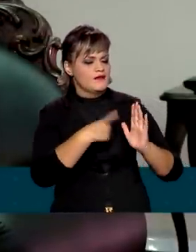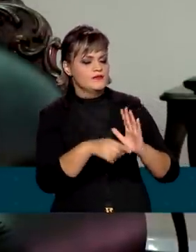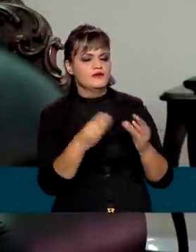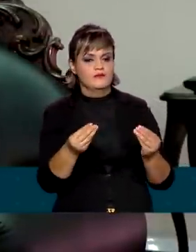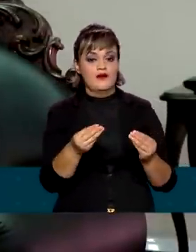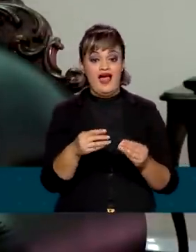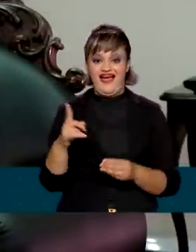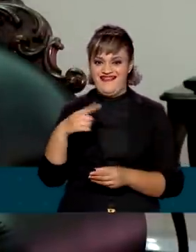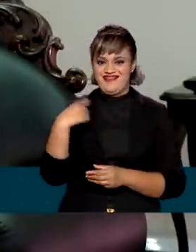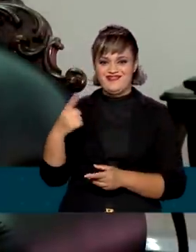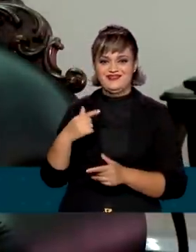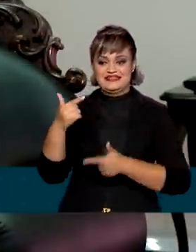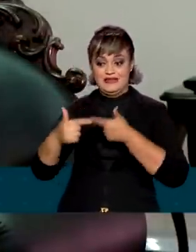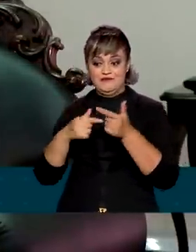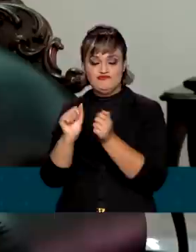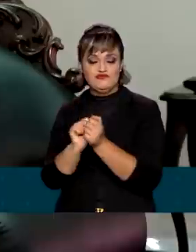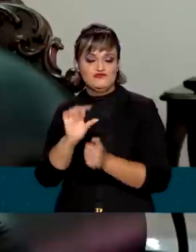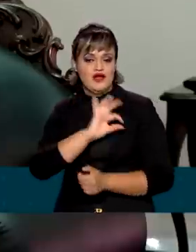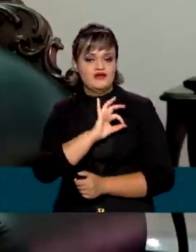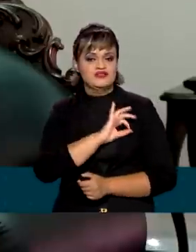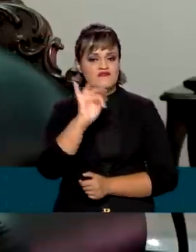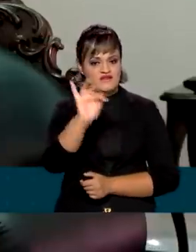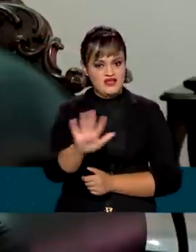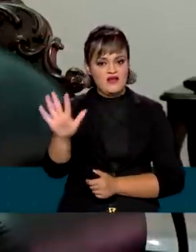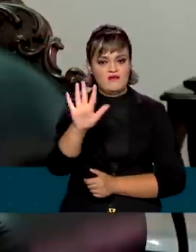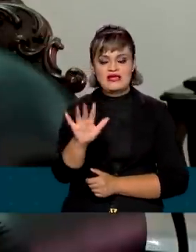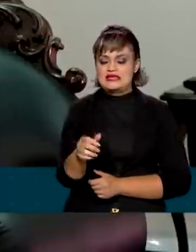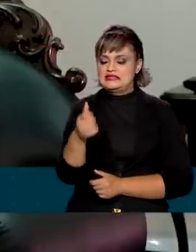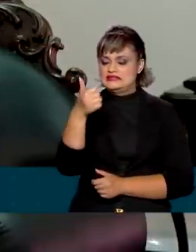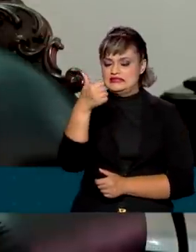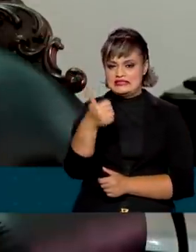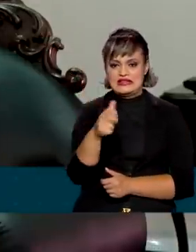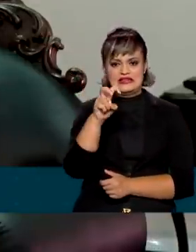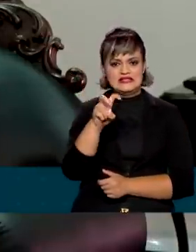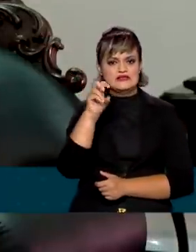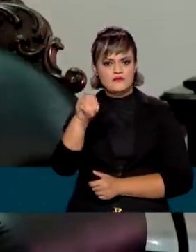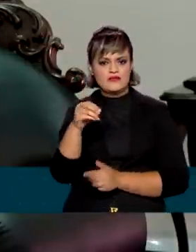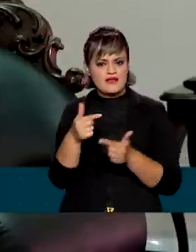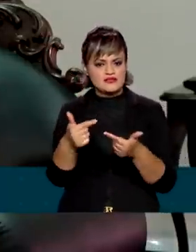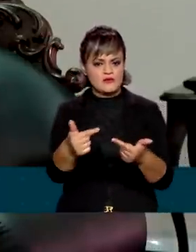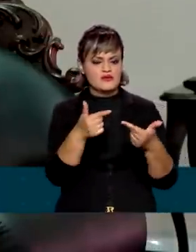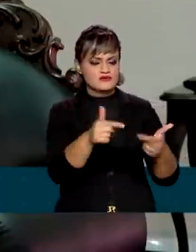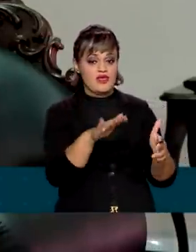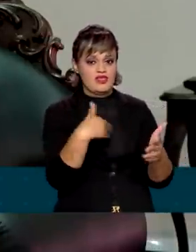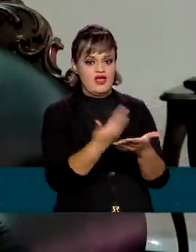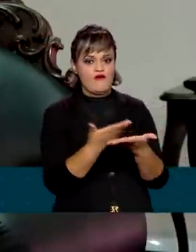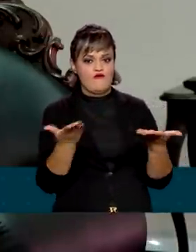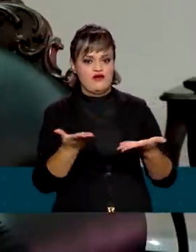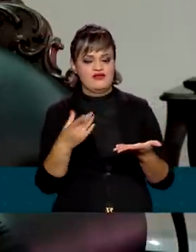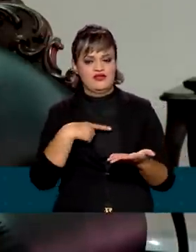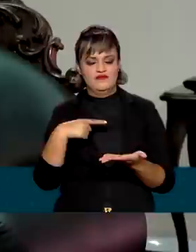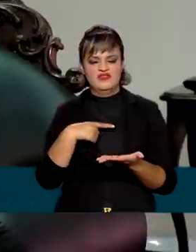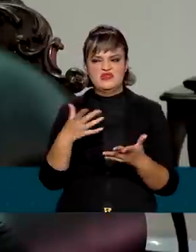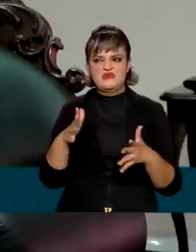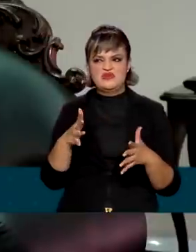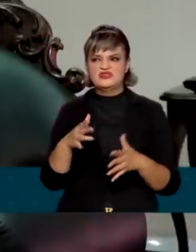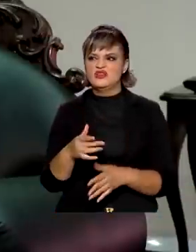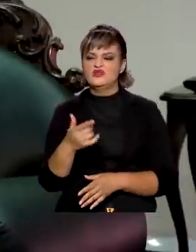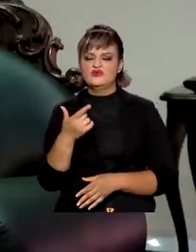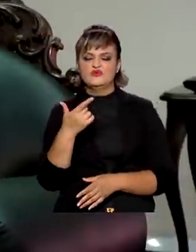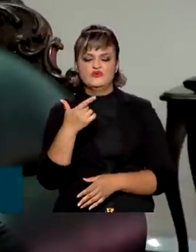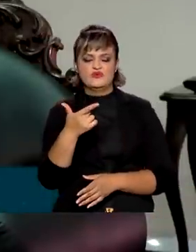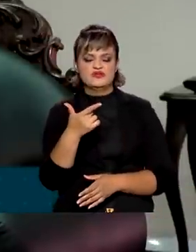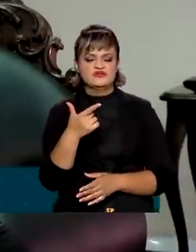repressivo, em especial com a Polícia Federal. Foram mais de 150 operações até a presente data, o que dá uma média de quase duas